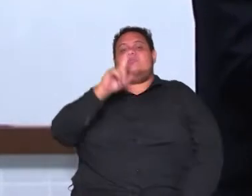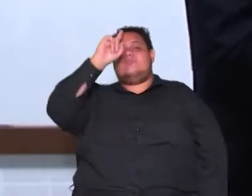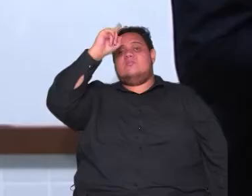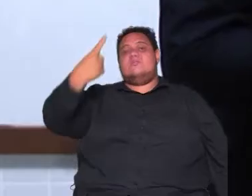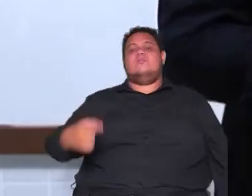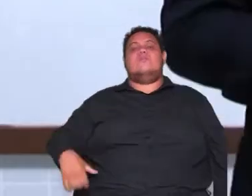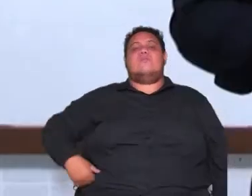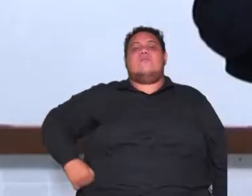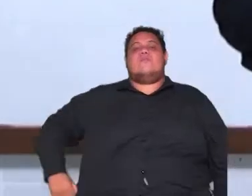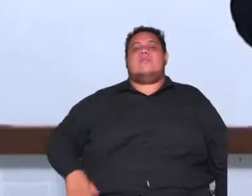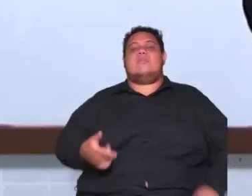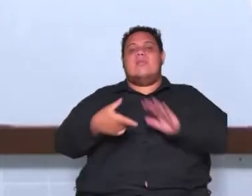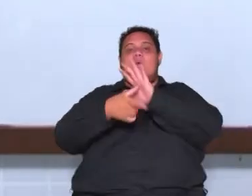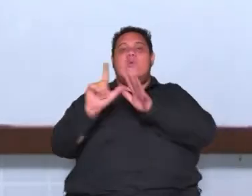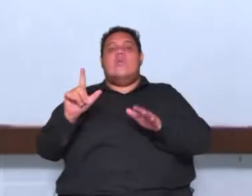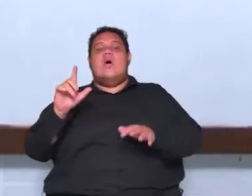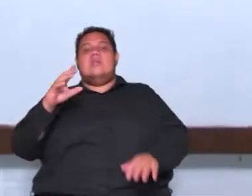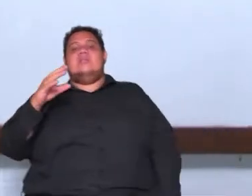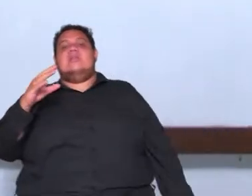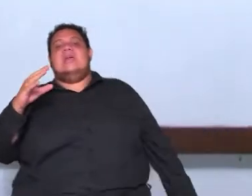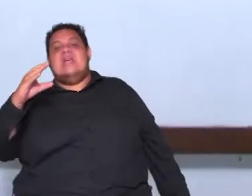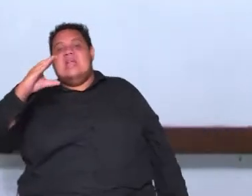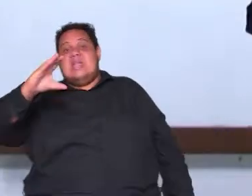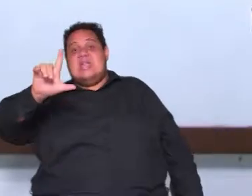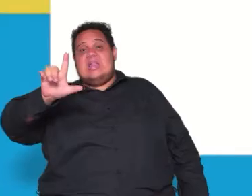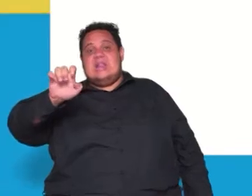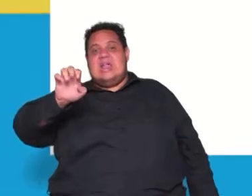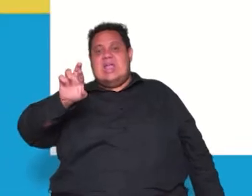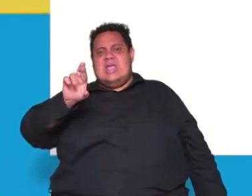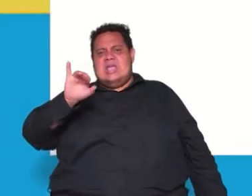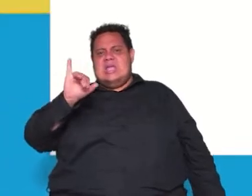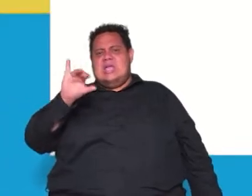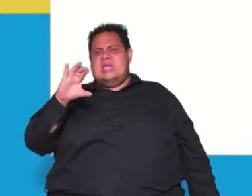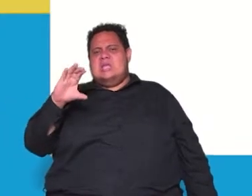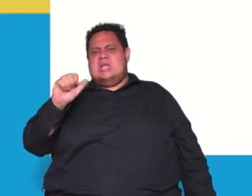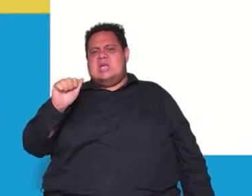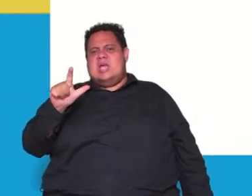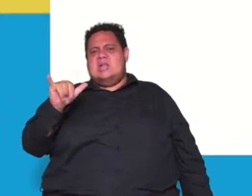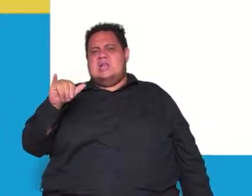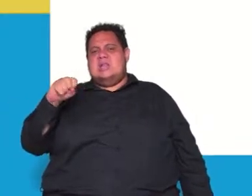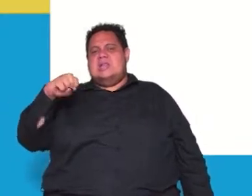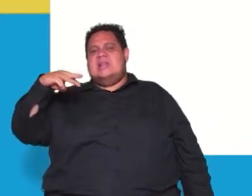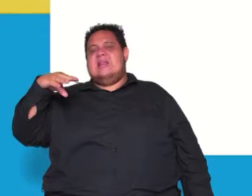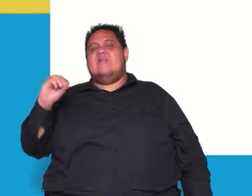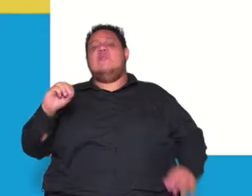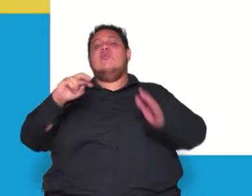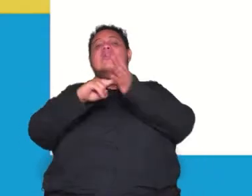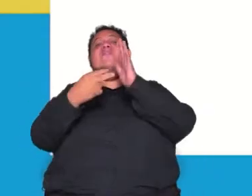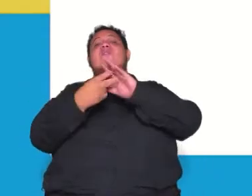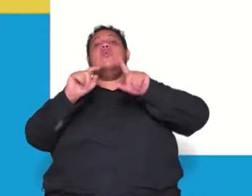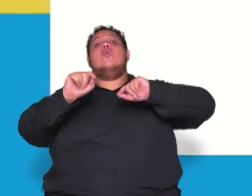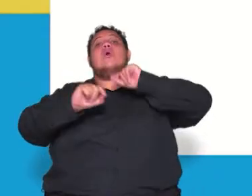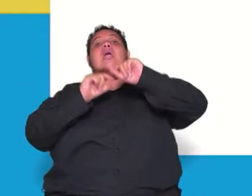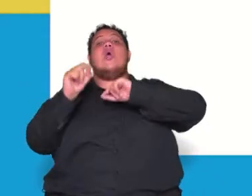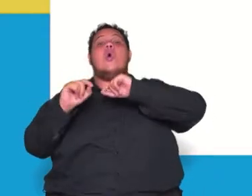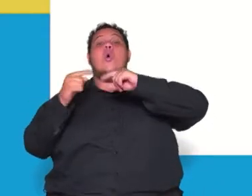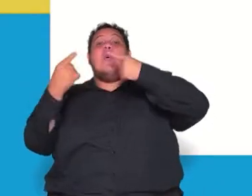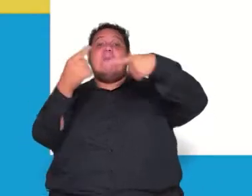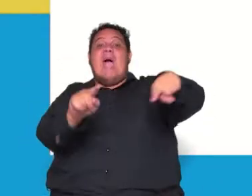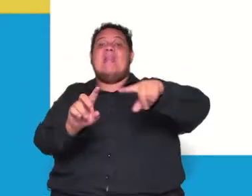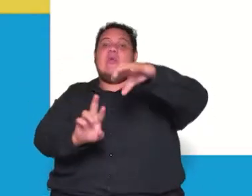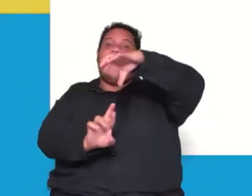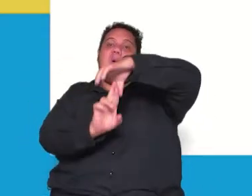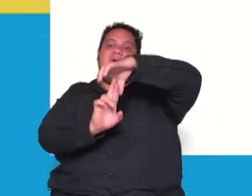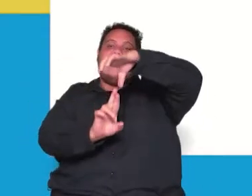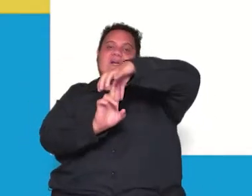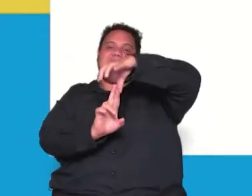-absolutismo anti-clericalismo olha só combatia o clero e o clero no caso aí